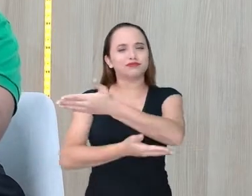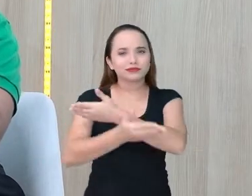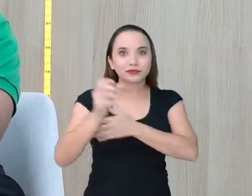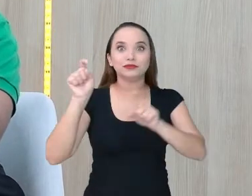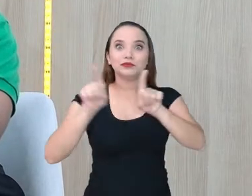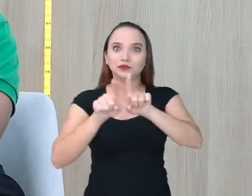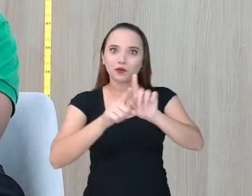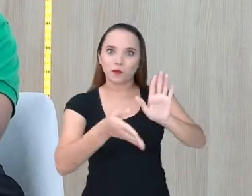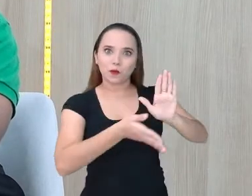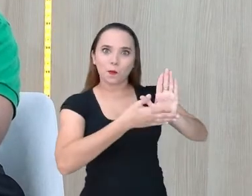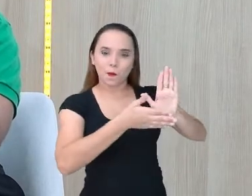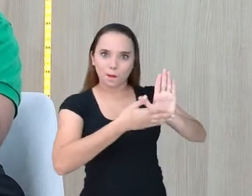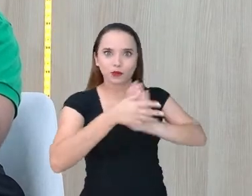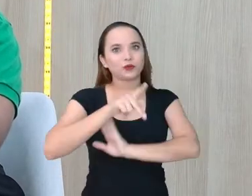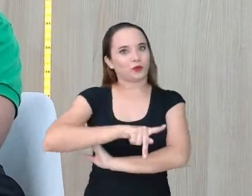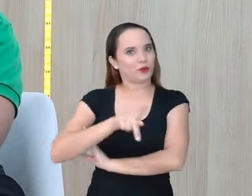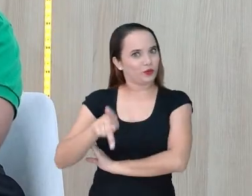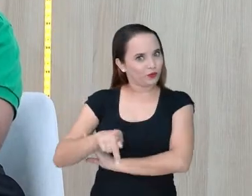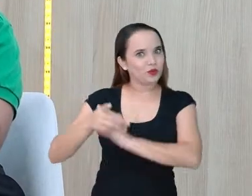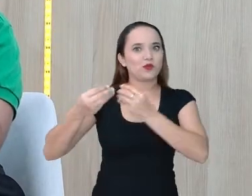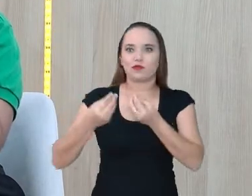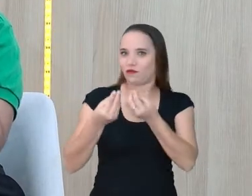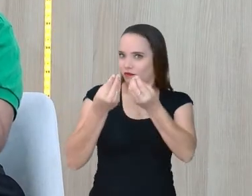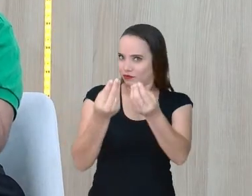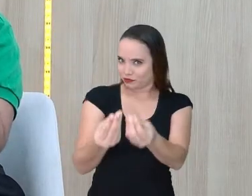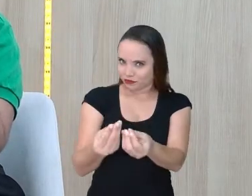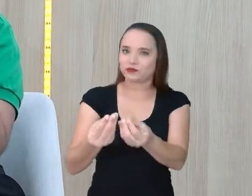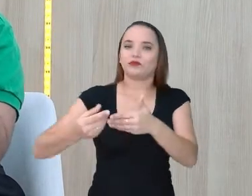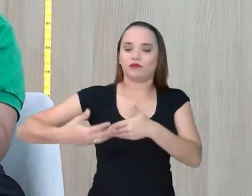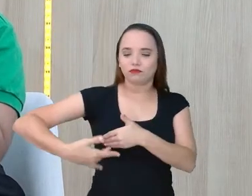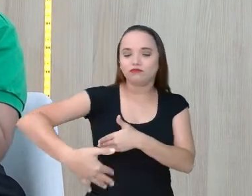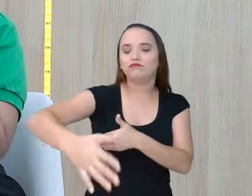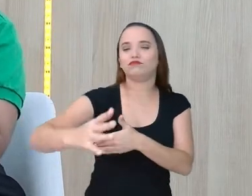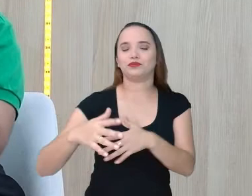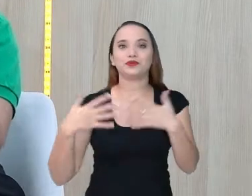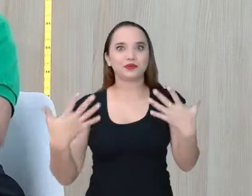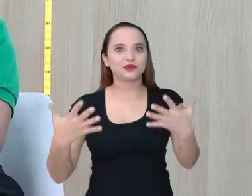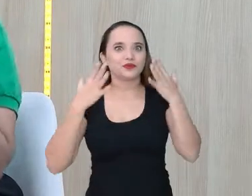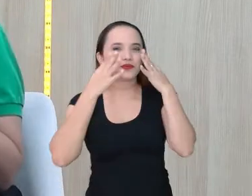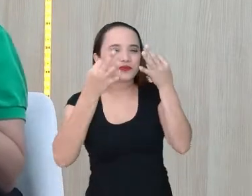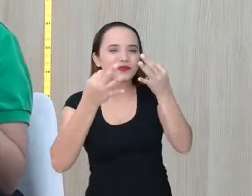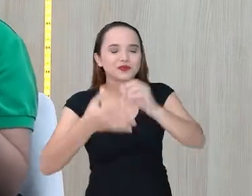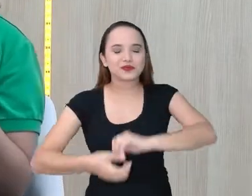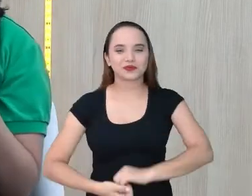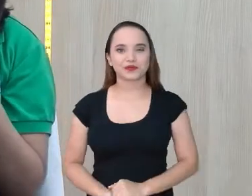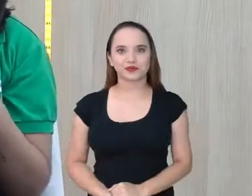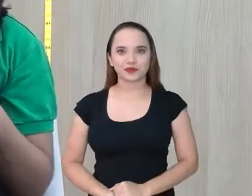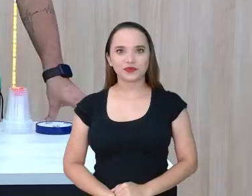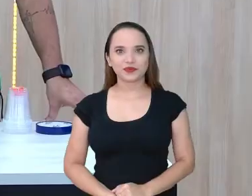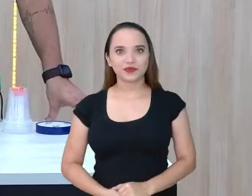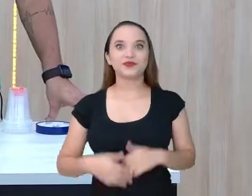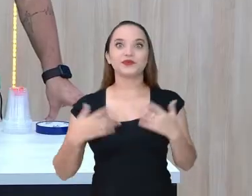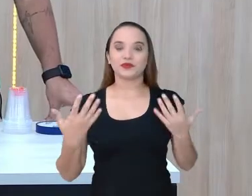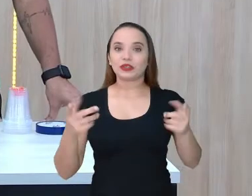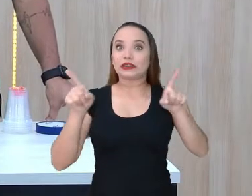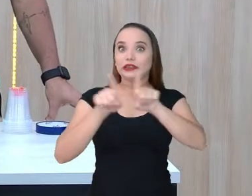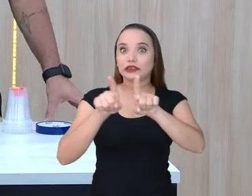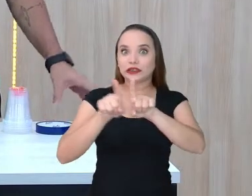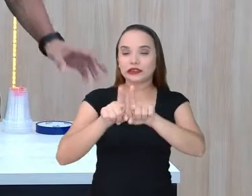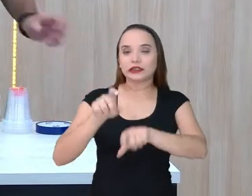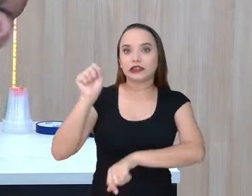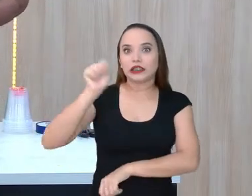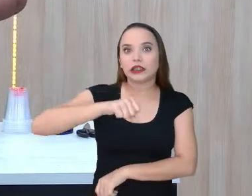propostas que o professor Heleno vai dar ao longo da aula, está certo? Então, falem com a gente. E, inclusive,